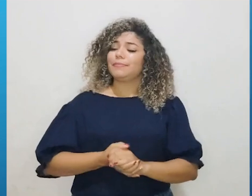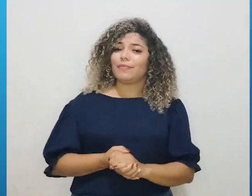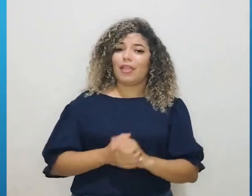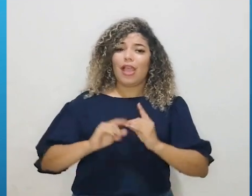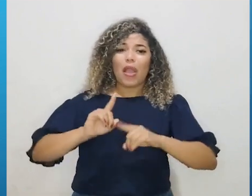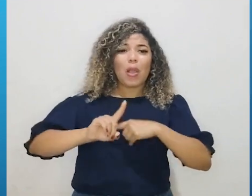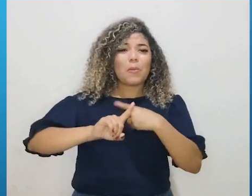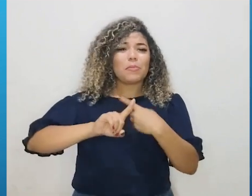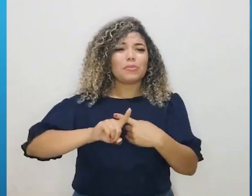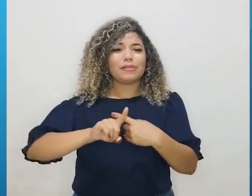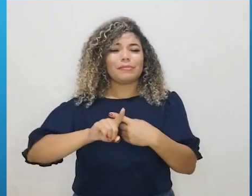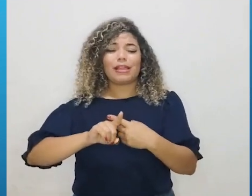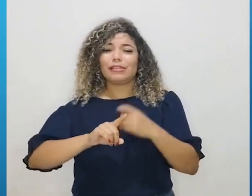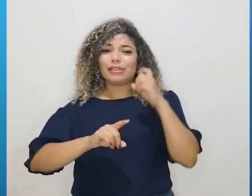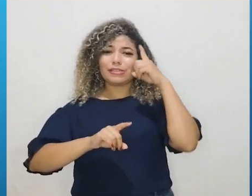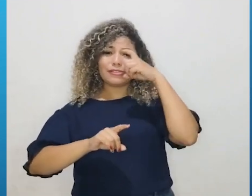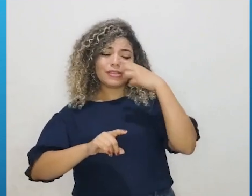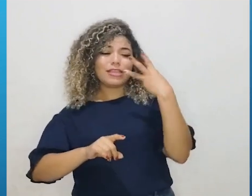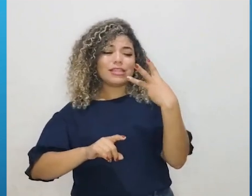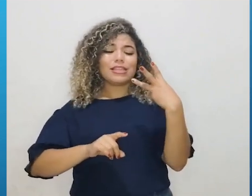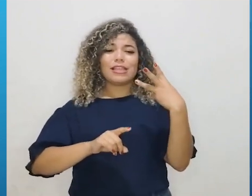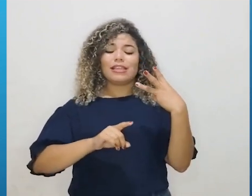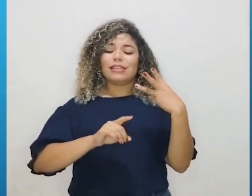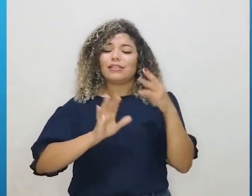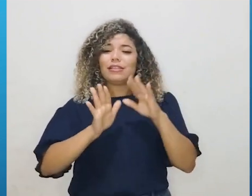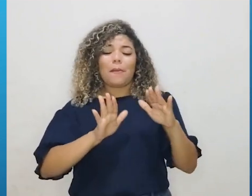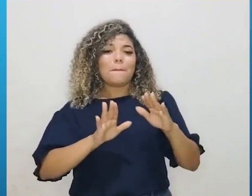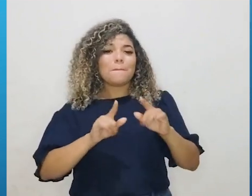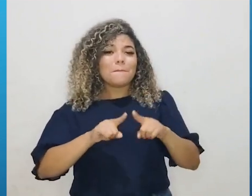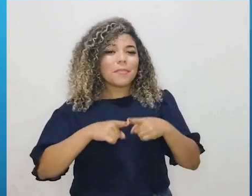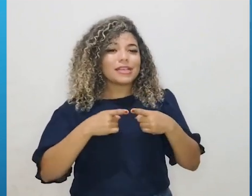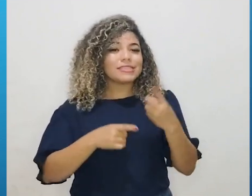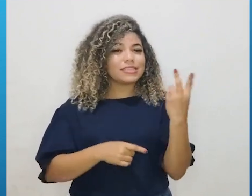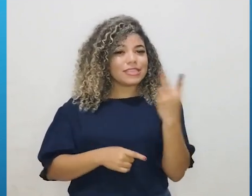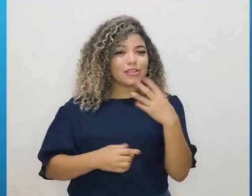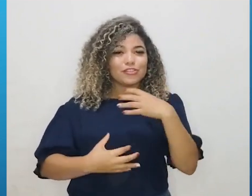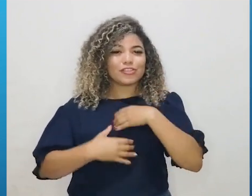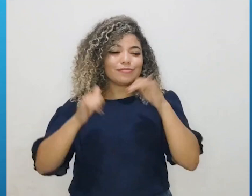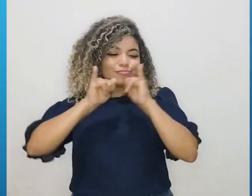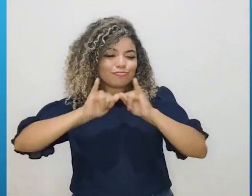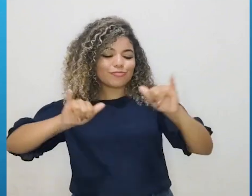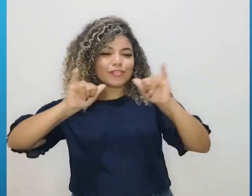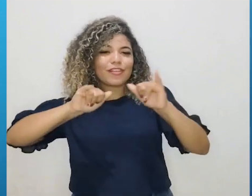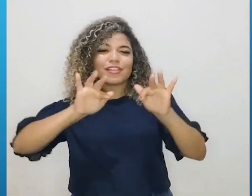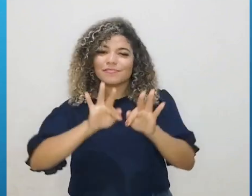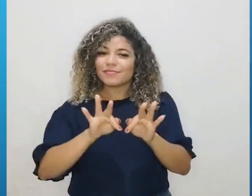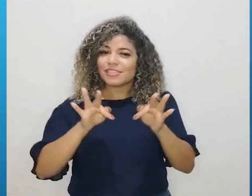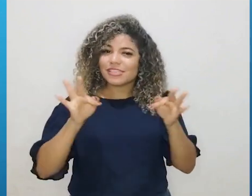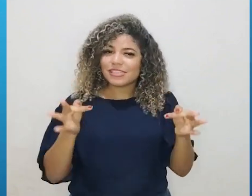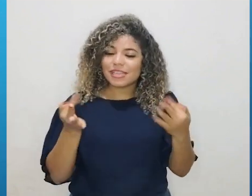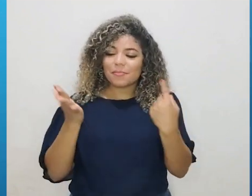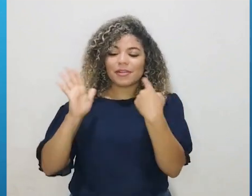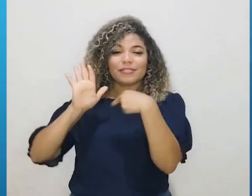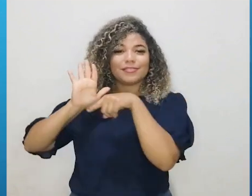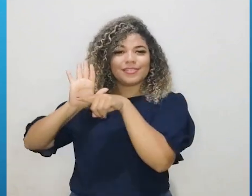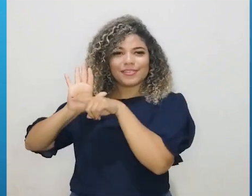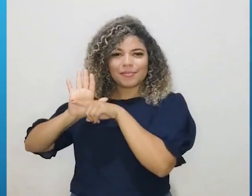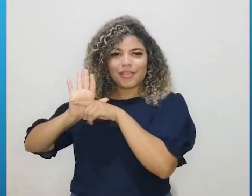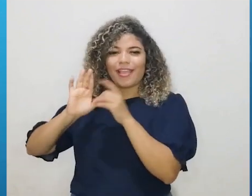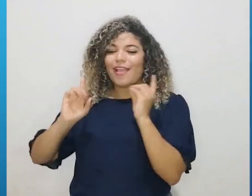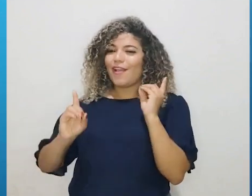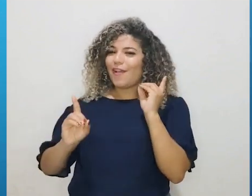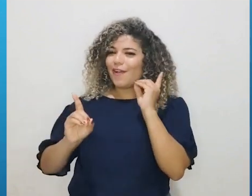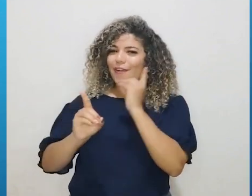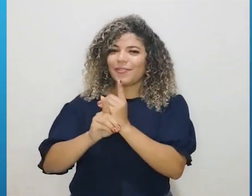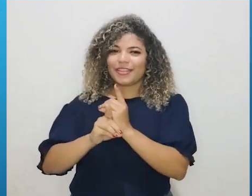que vai dar 3 casas na soma. Então, já que você tem as duas informações, faça a subtração e aí você vai